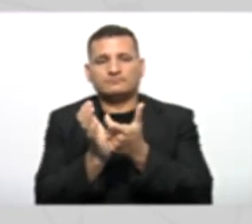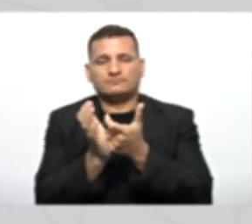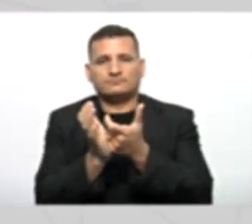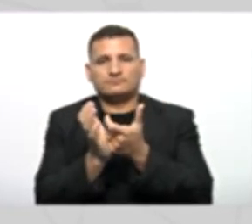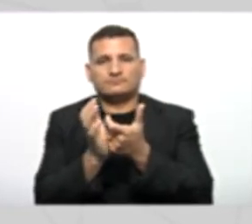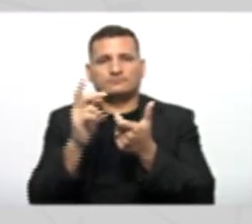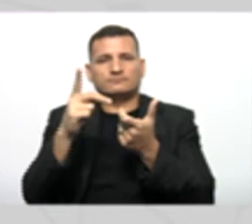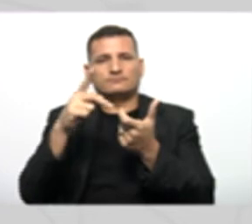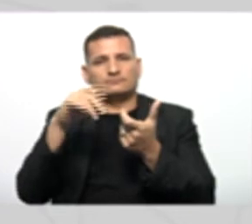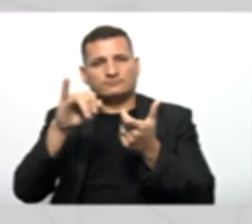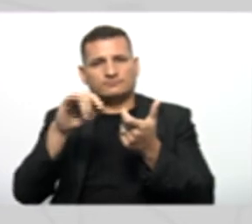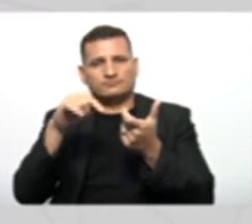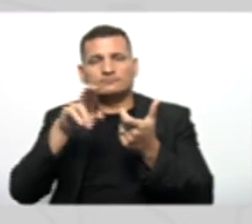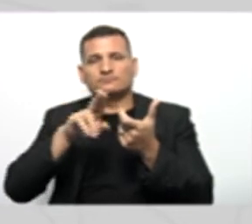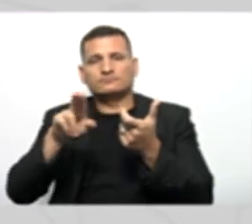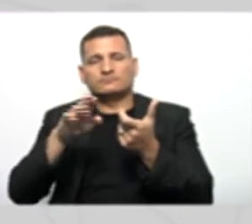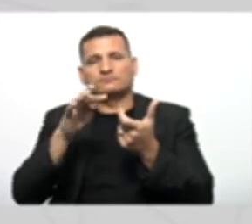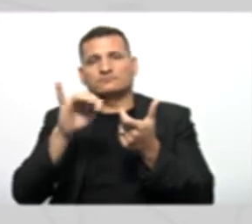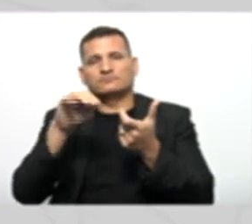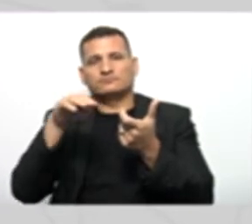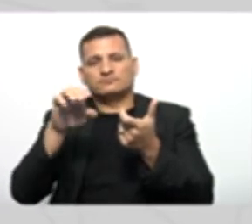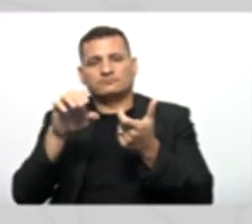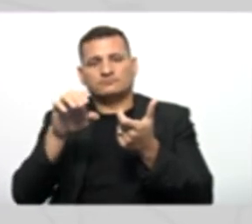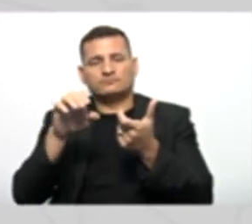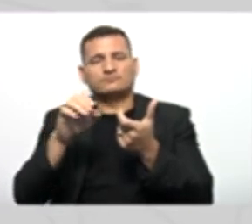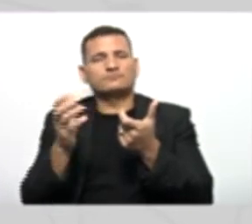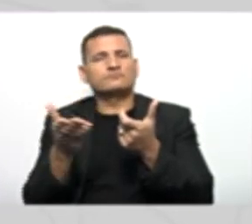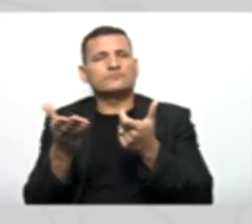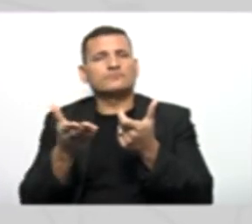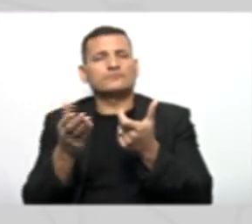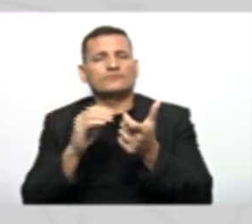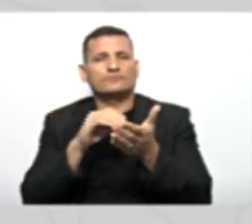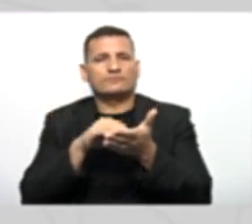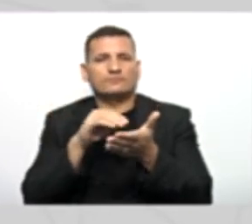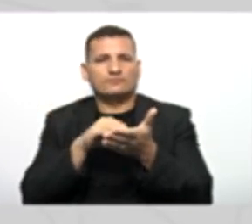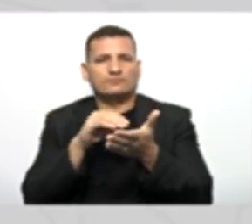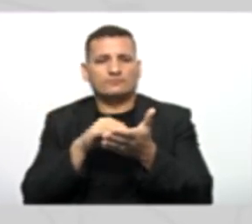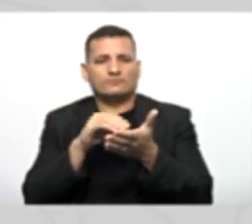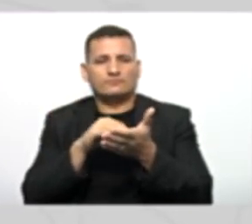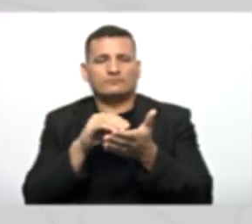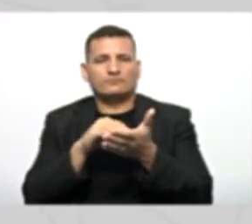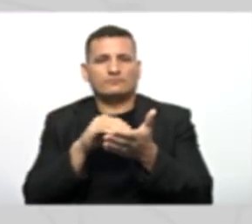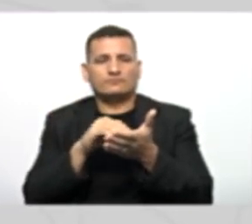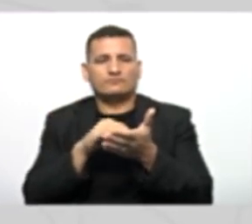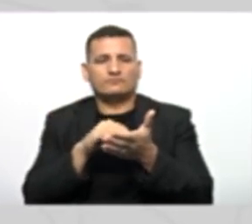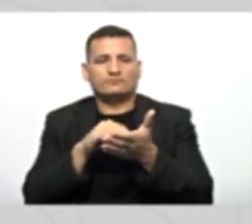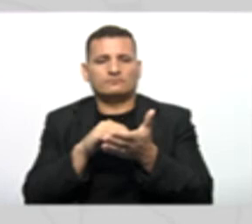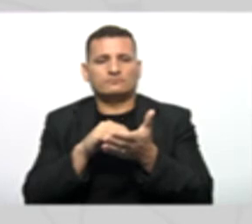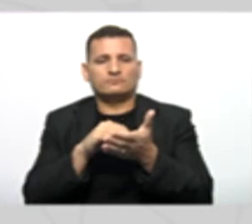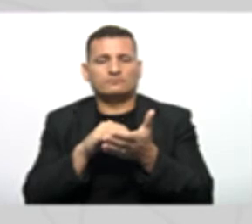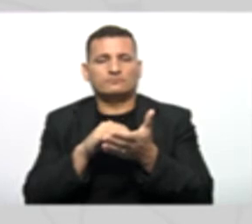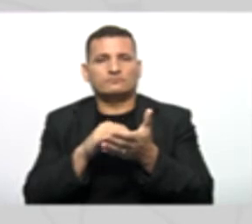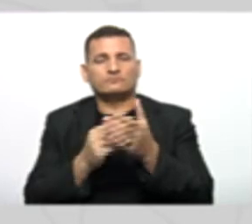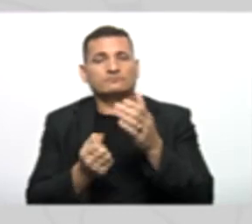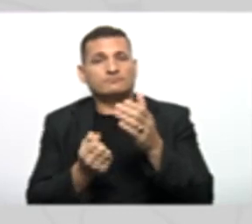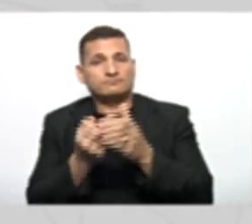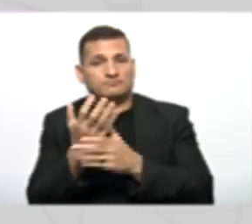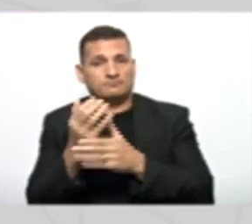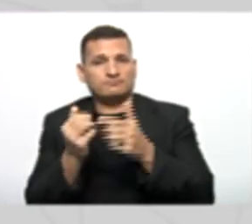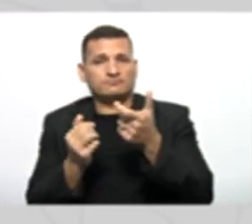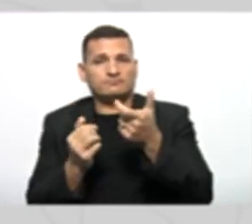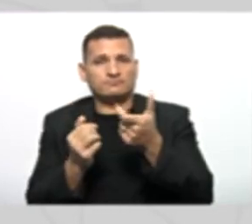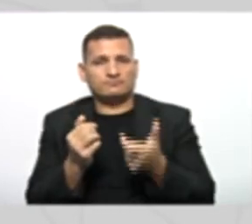Time Ok O que que tá faltando Agora Agora nós vamos criar Uma classe Filha